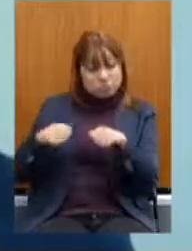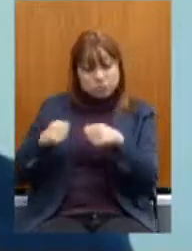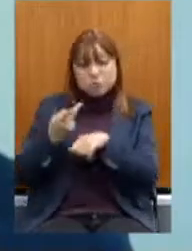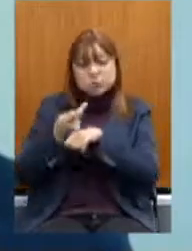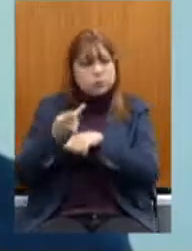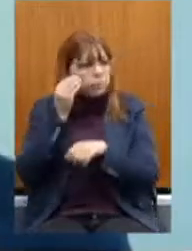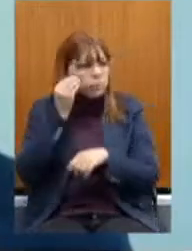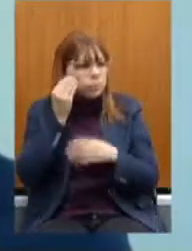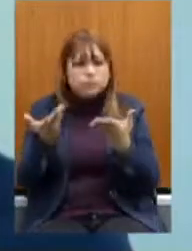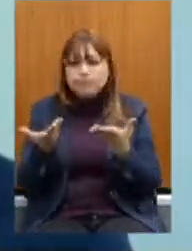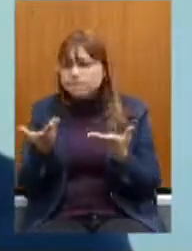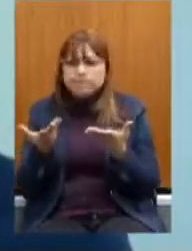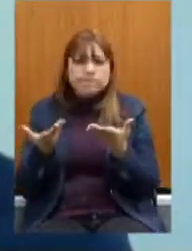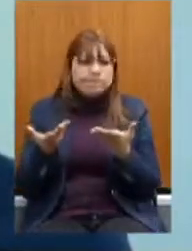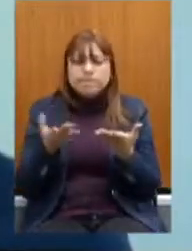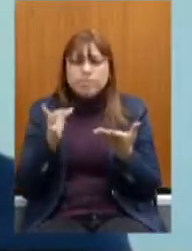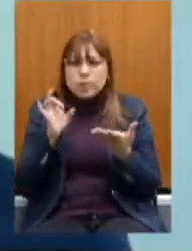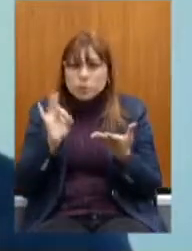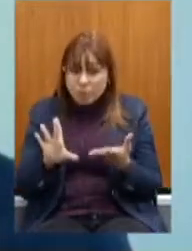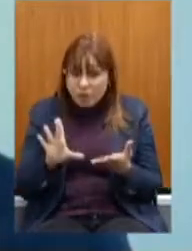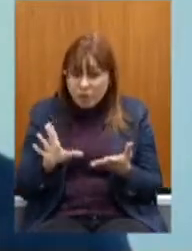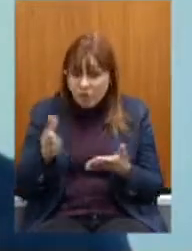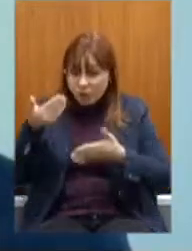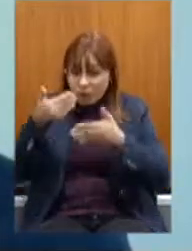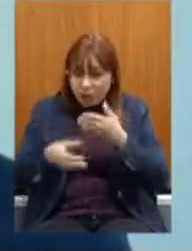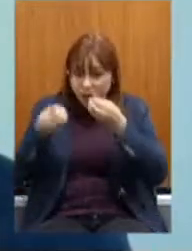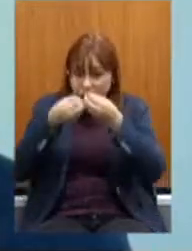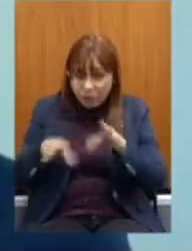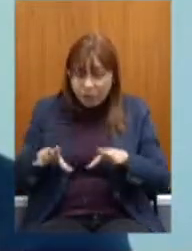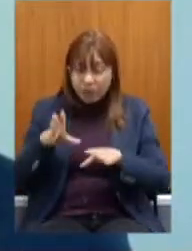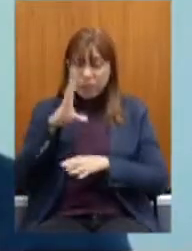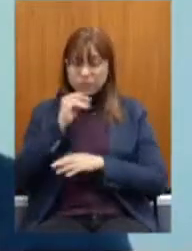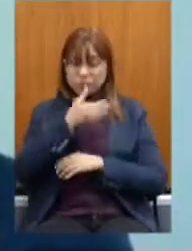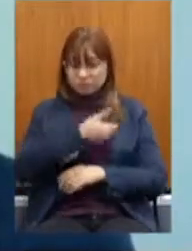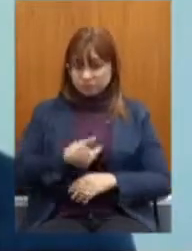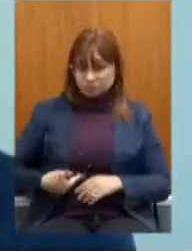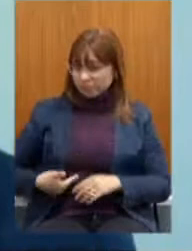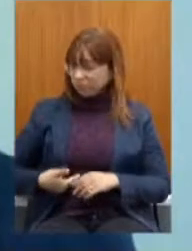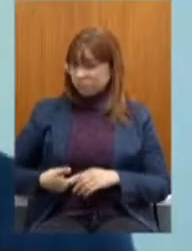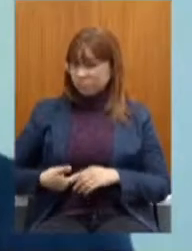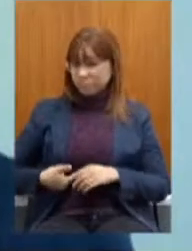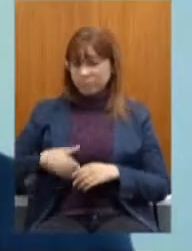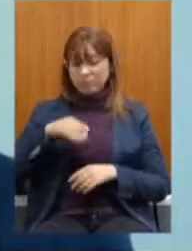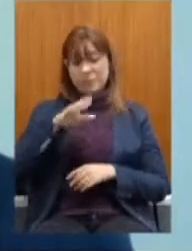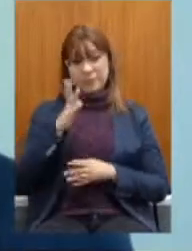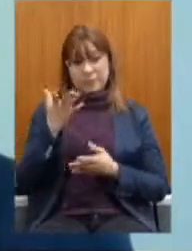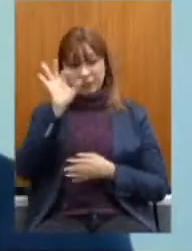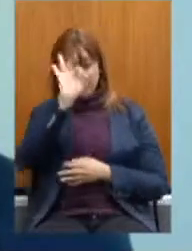outras soluções Que não seja Só onerar O servidor Com alíquotas Que